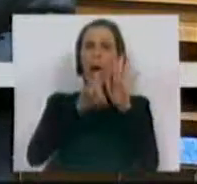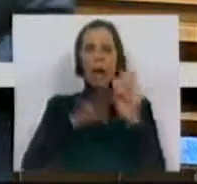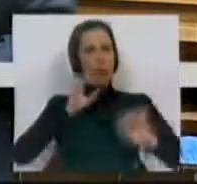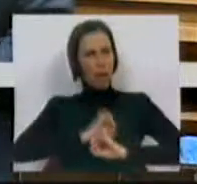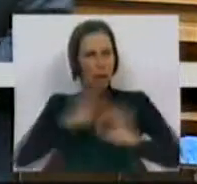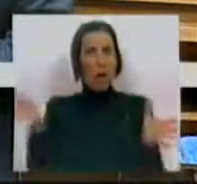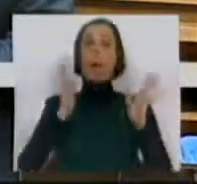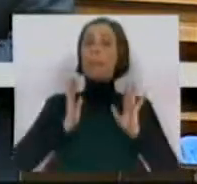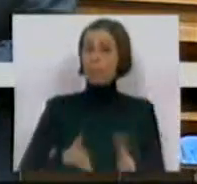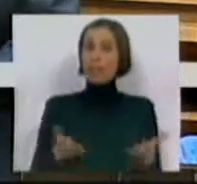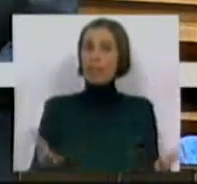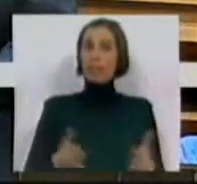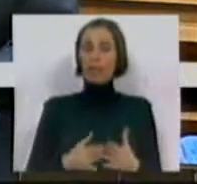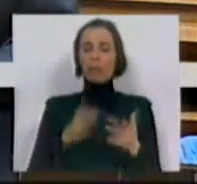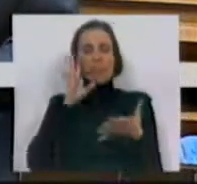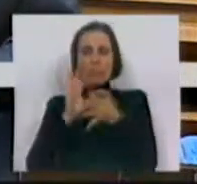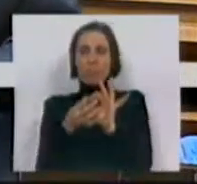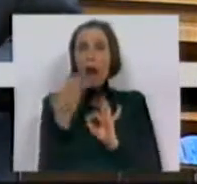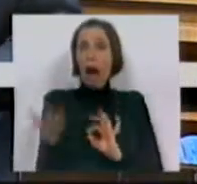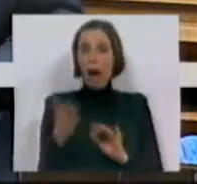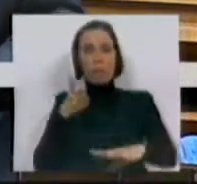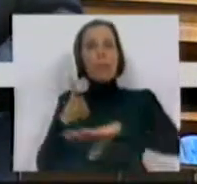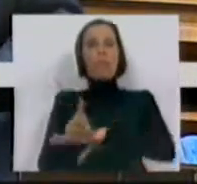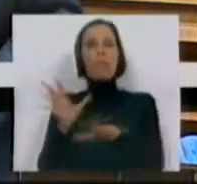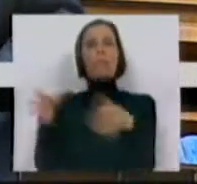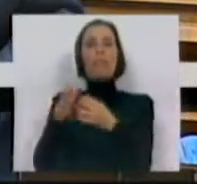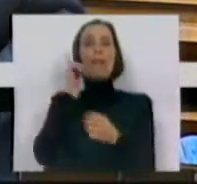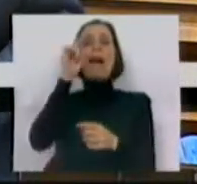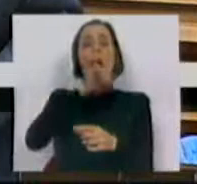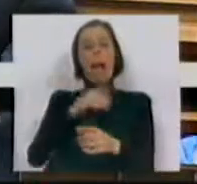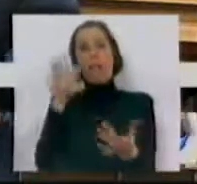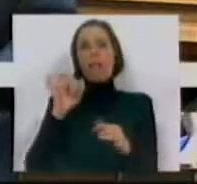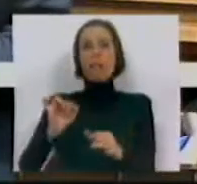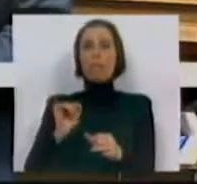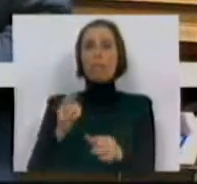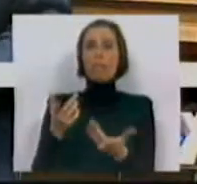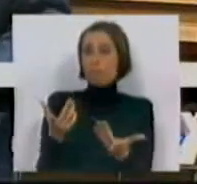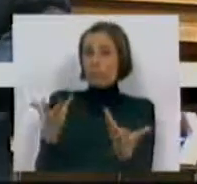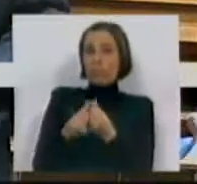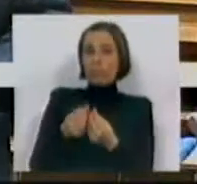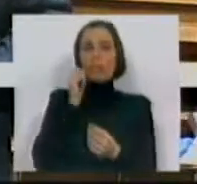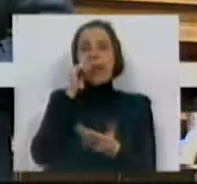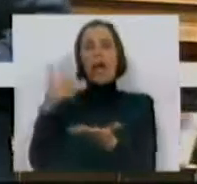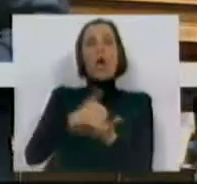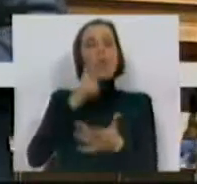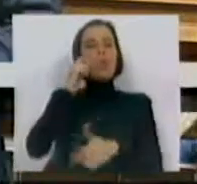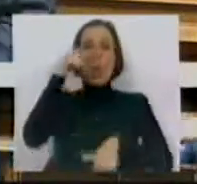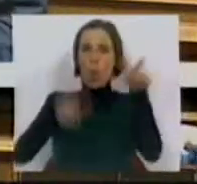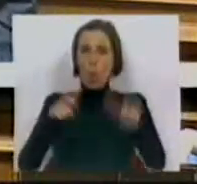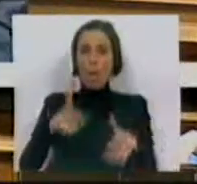claras e racionais dirigidas àqueles que são o seu braço armado, os seus recursos humanos.